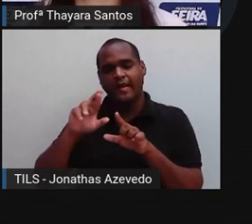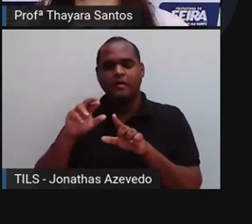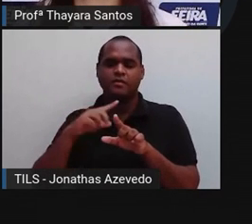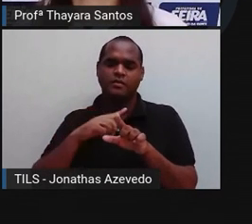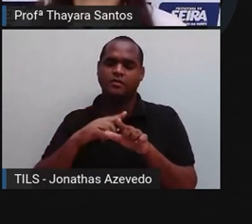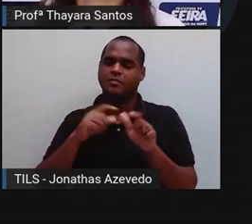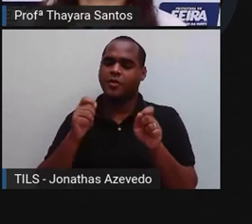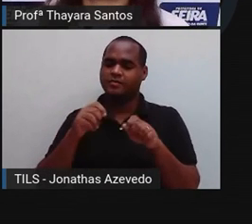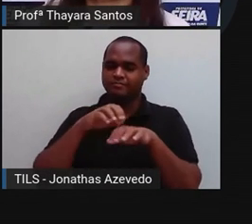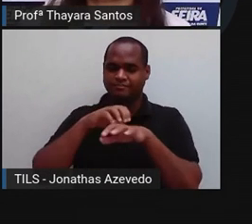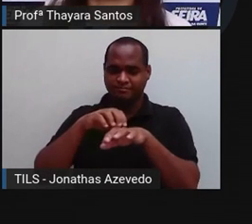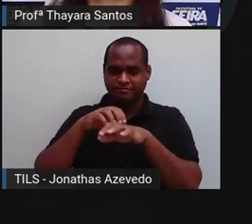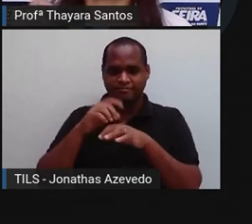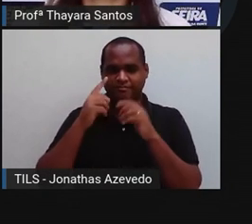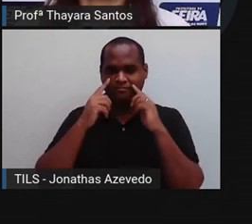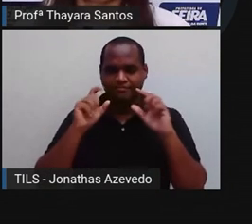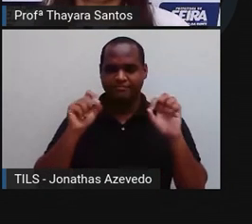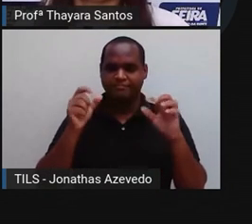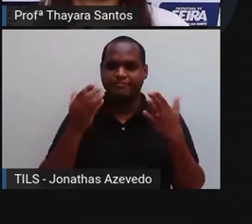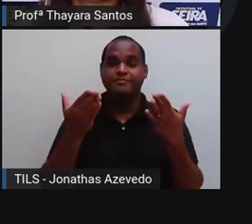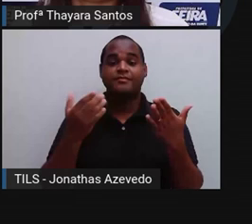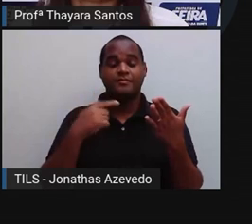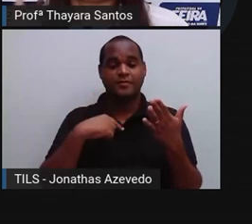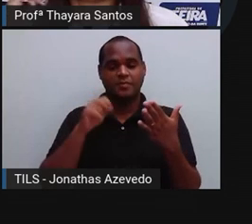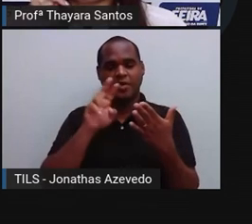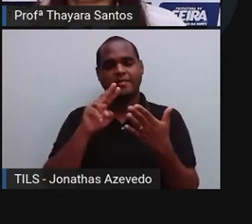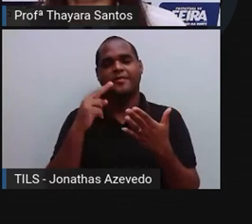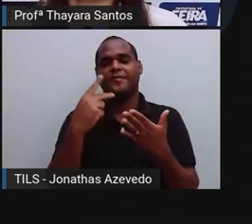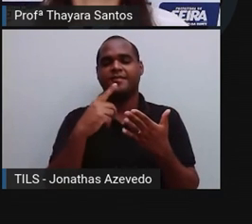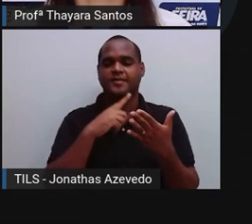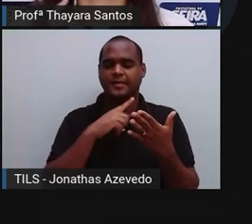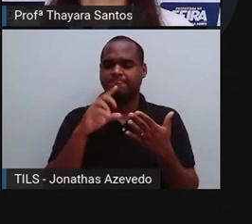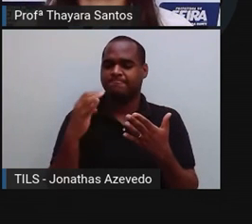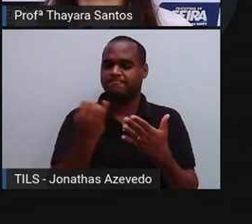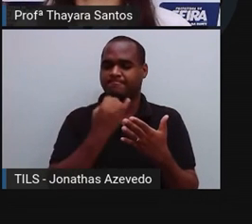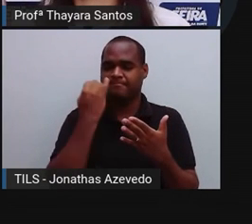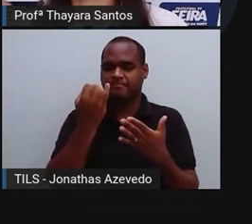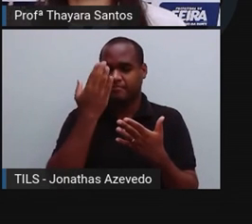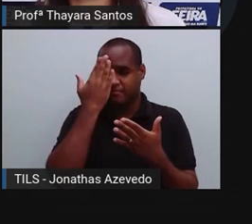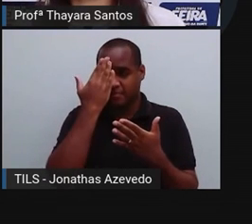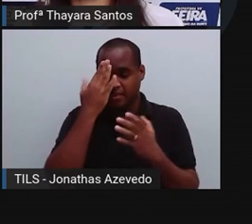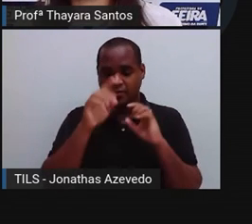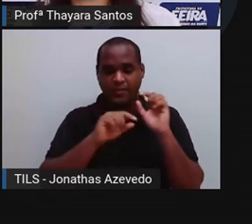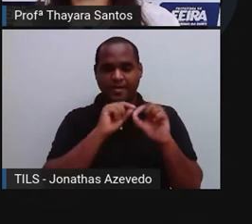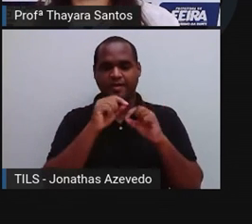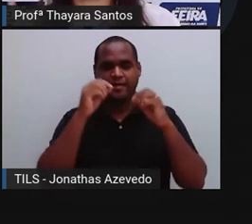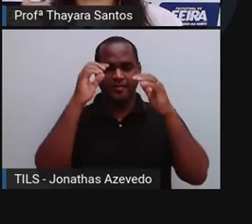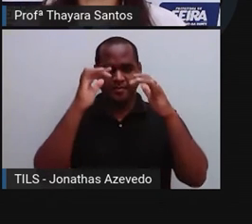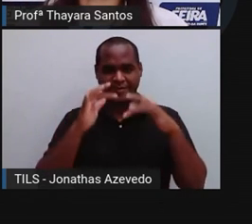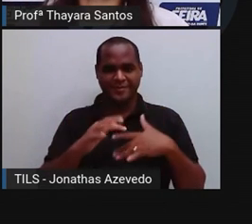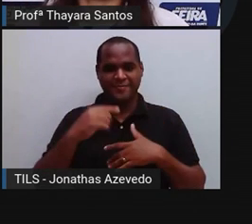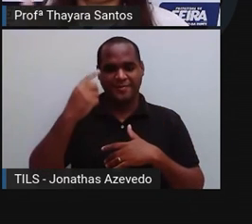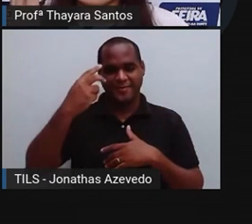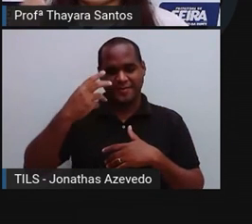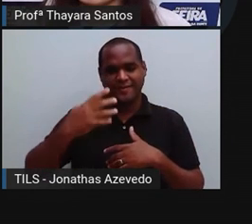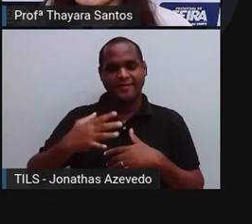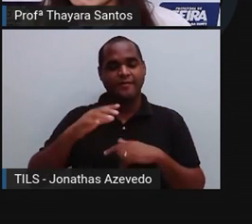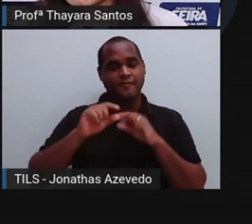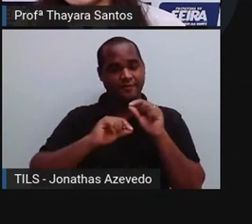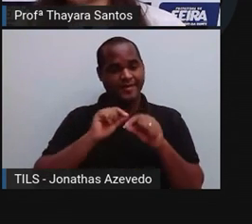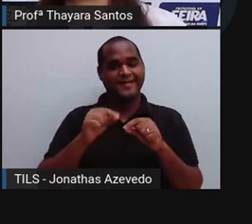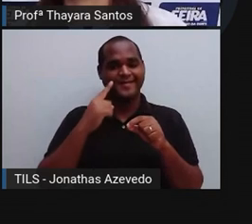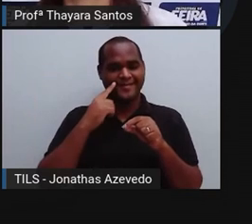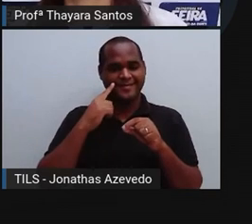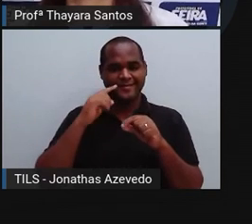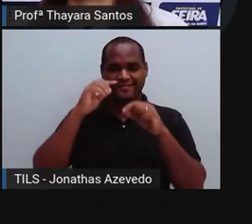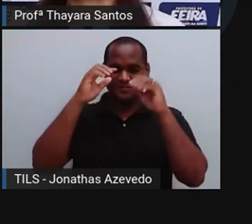vocês vão ser encaminhados para essa tela daqui. É só colocar o nome de vocês, isso é muito importante para eu saber quem está nas primeiras colocações, porque o joguinho monta um